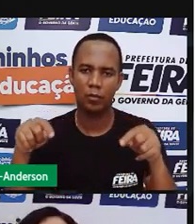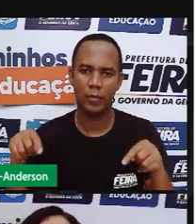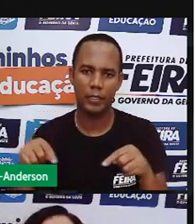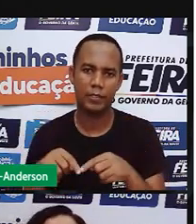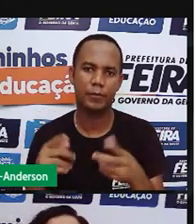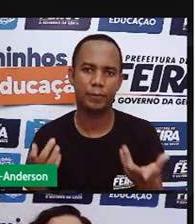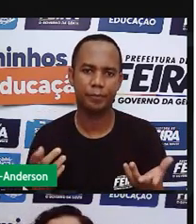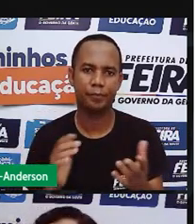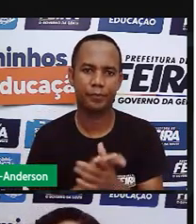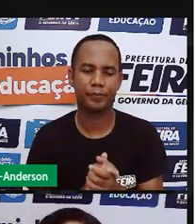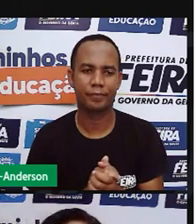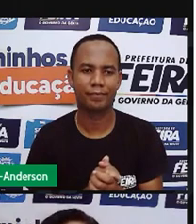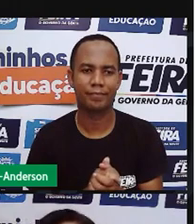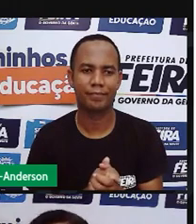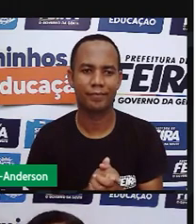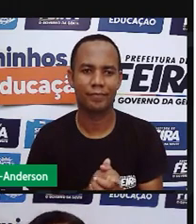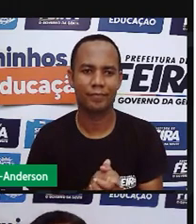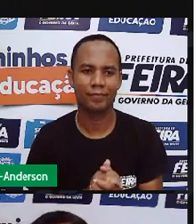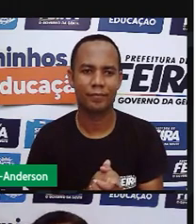foi isso, pessoal. Ó.